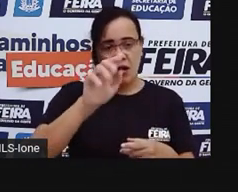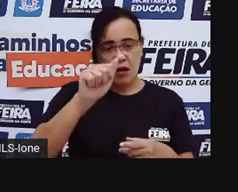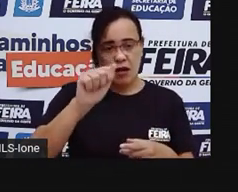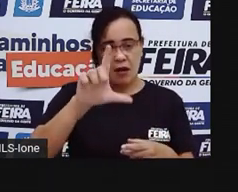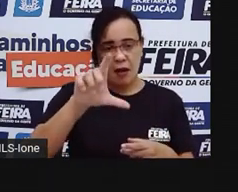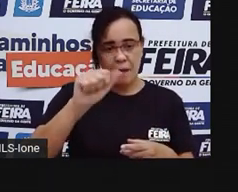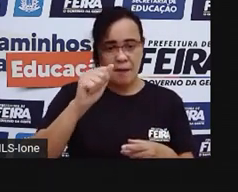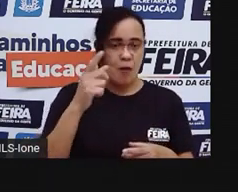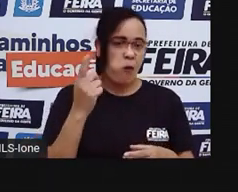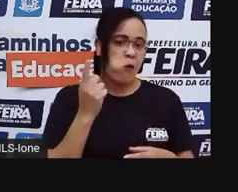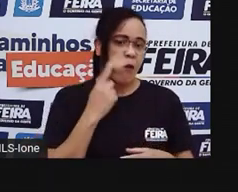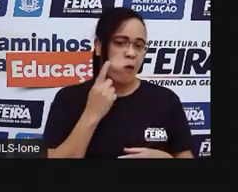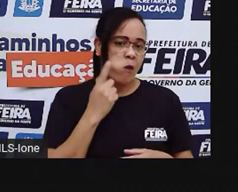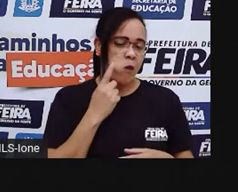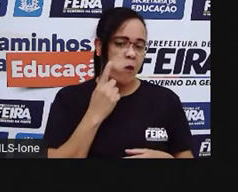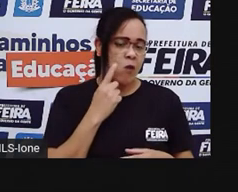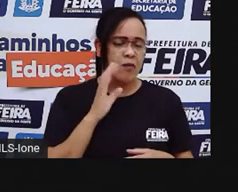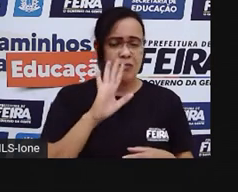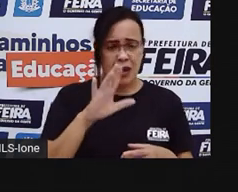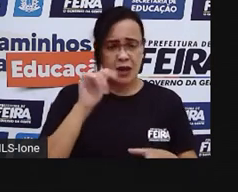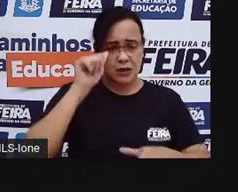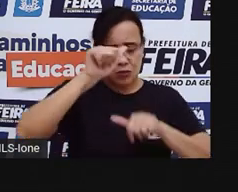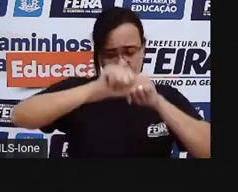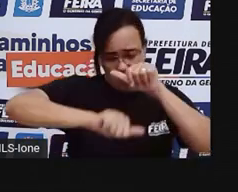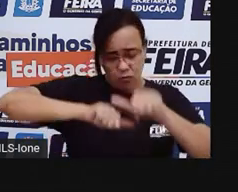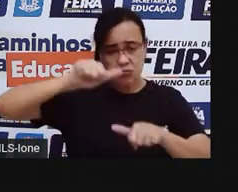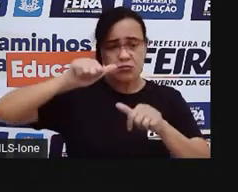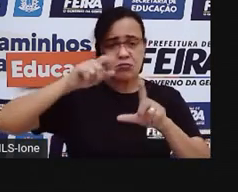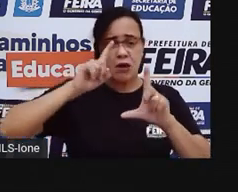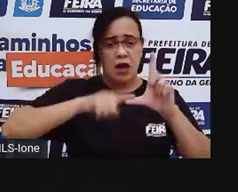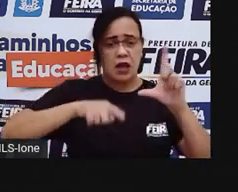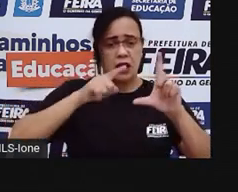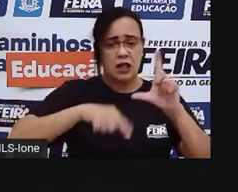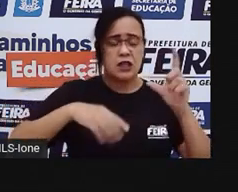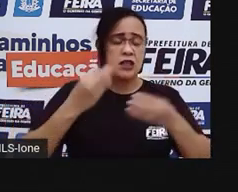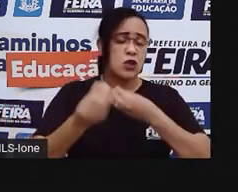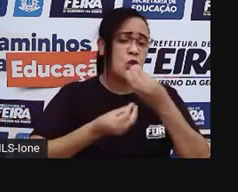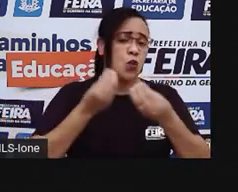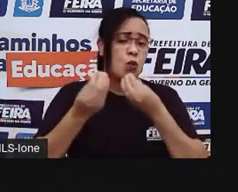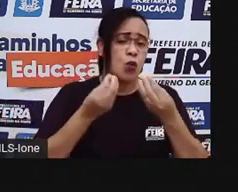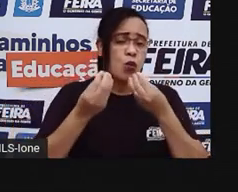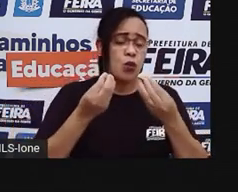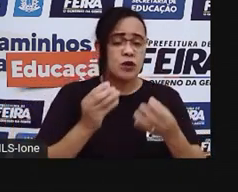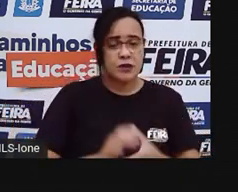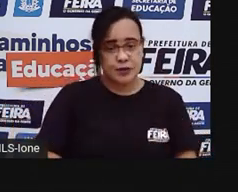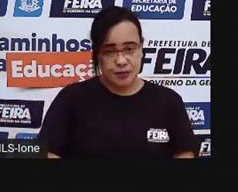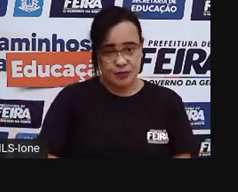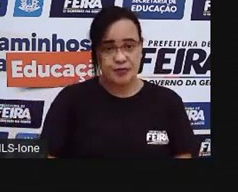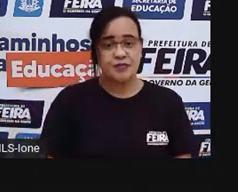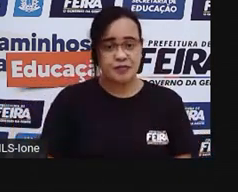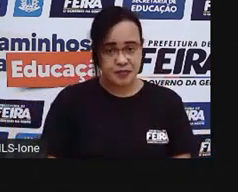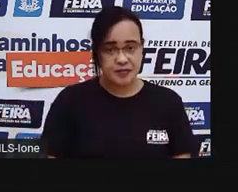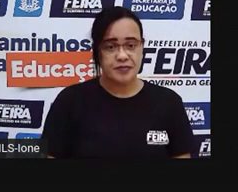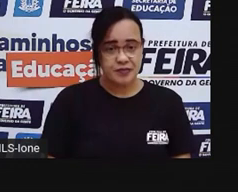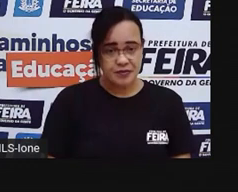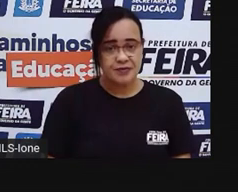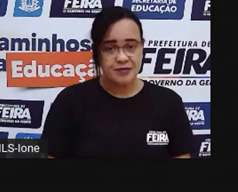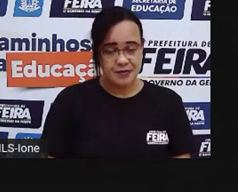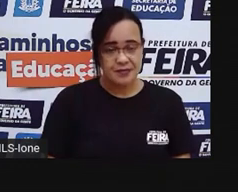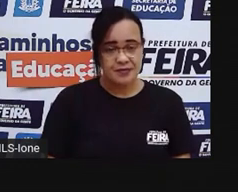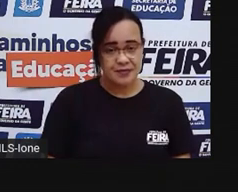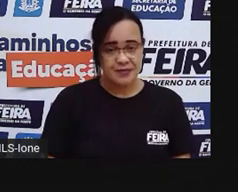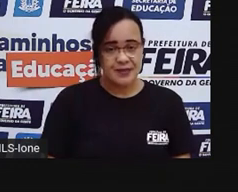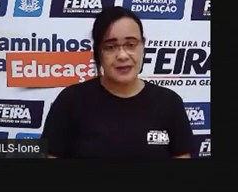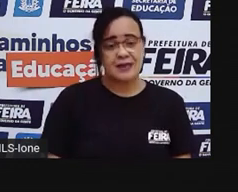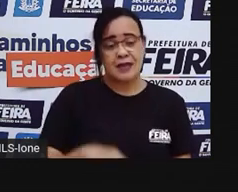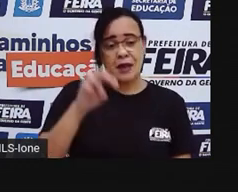Gê Se eu mudar Uma letrinha Né? Se eu mudar Uma letrinha Para escrever A palavra